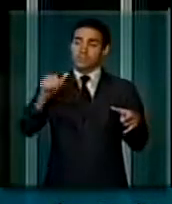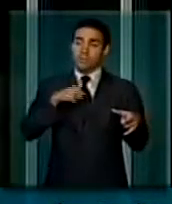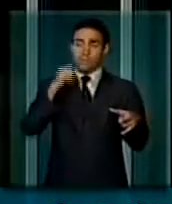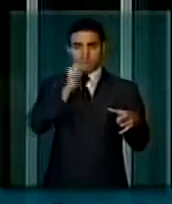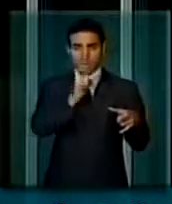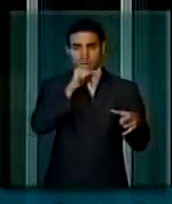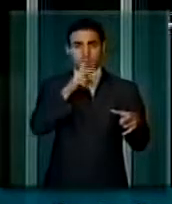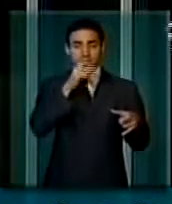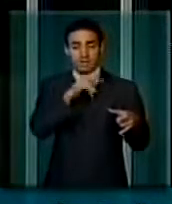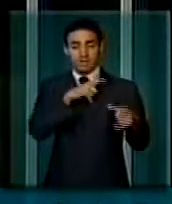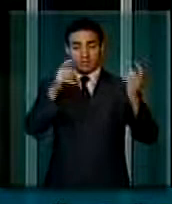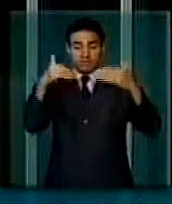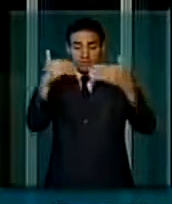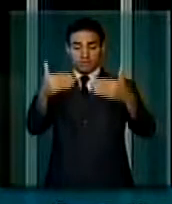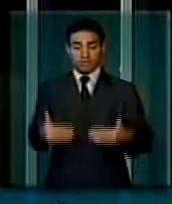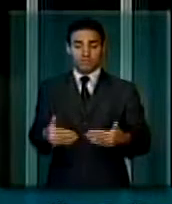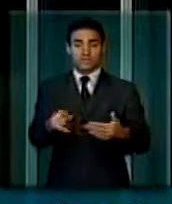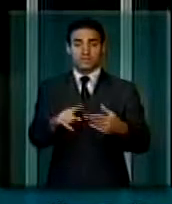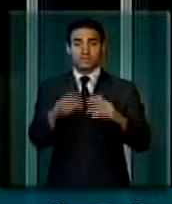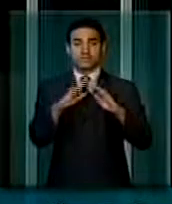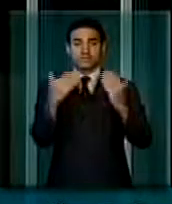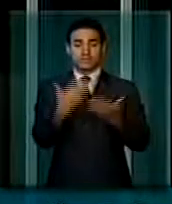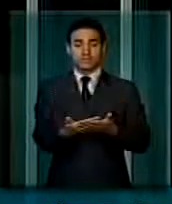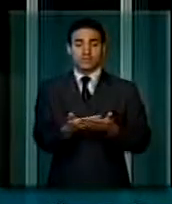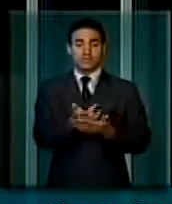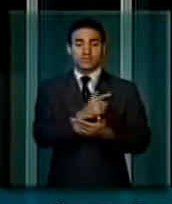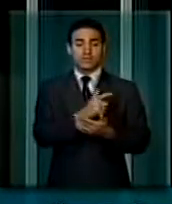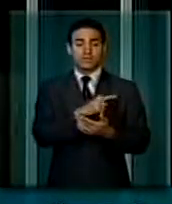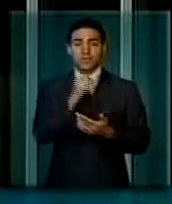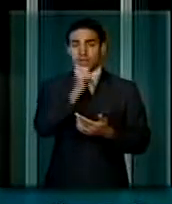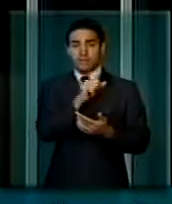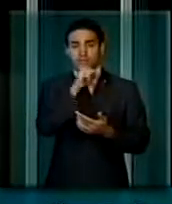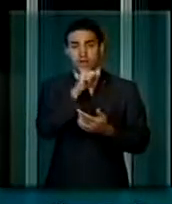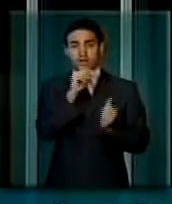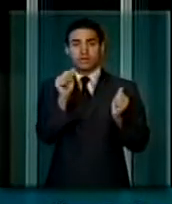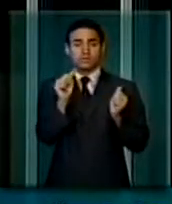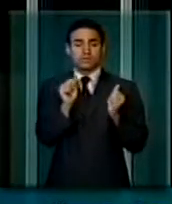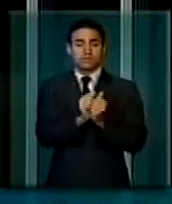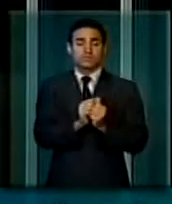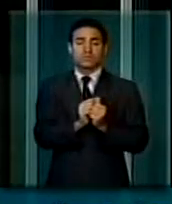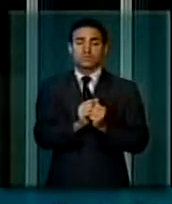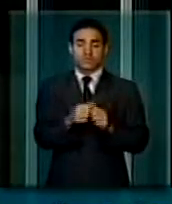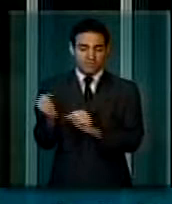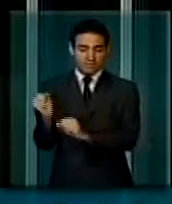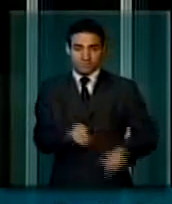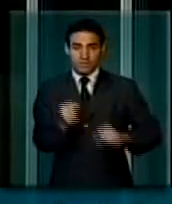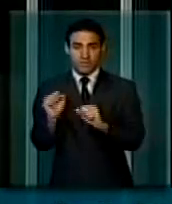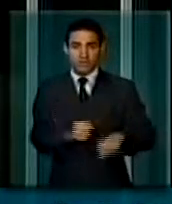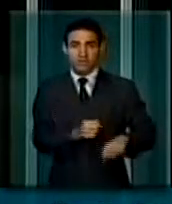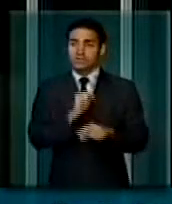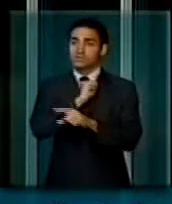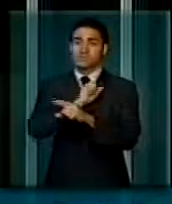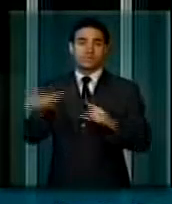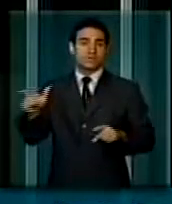Em frente de cada escola tem 20 ou 30 mães com vassouras. E expulsaram os traficantes do